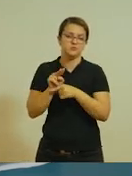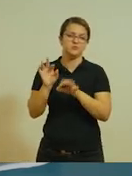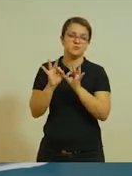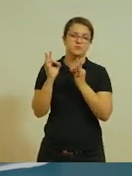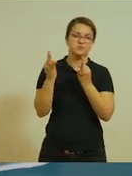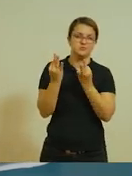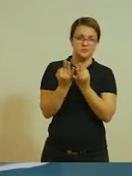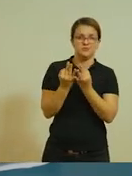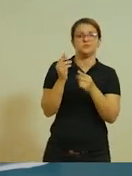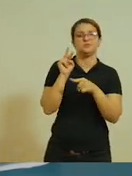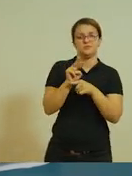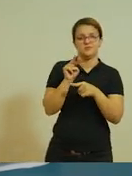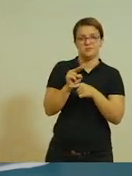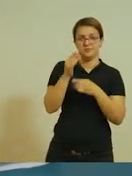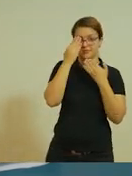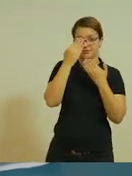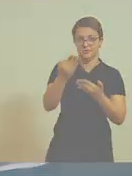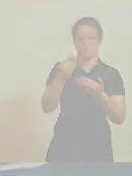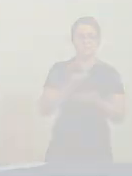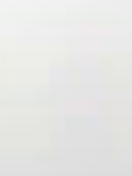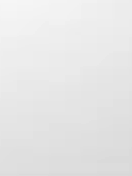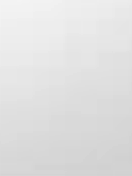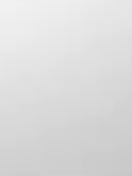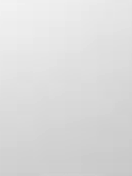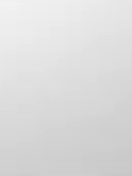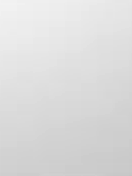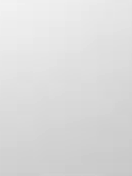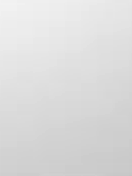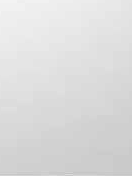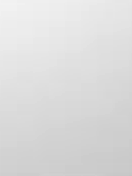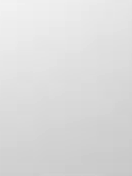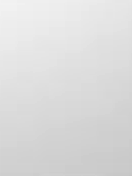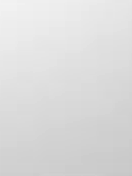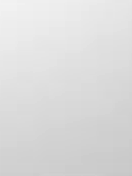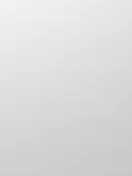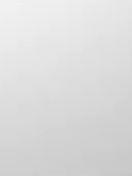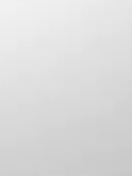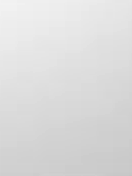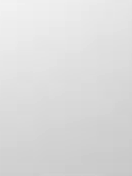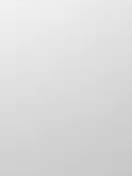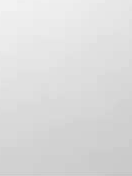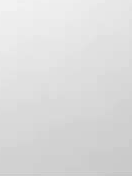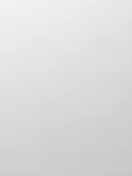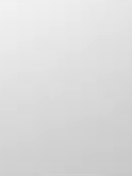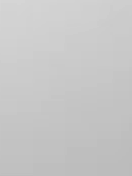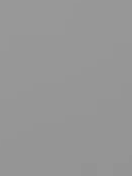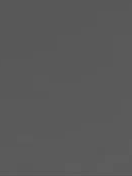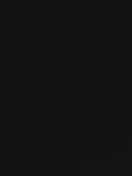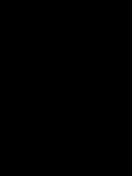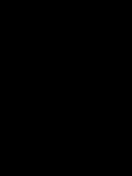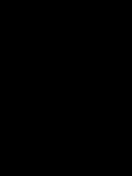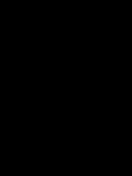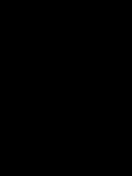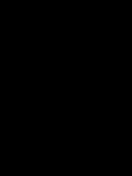ao seu redor. Muito obrigada. Tchau. Tchau. Tchau. Tchau. Tchau. Tchau.